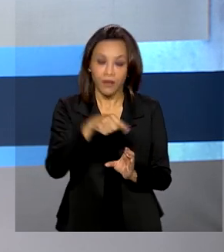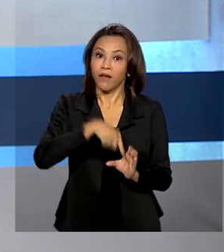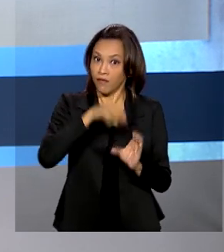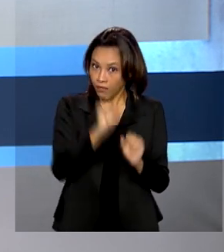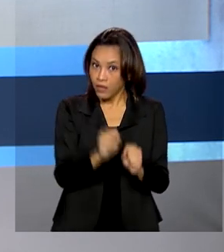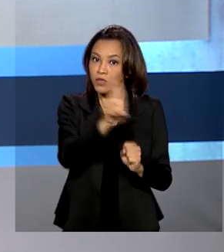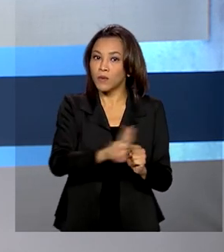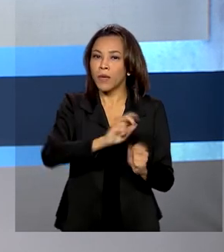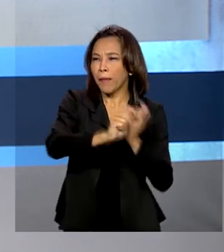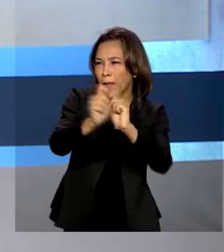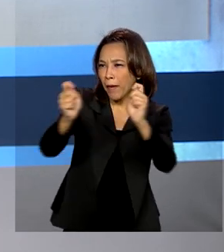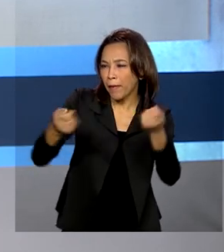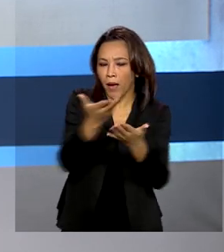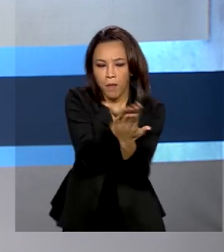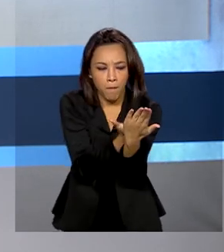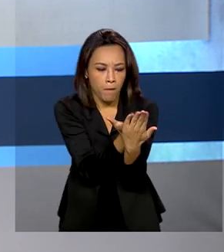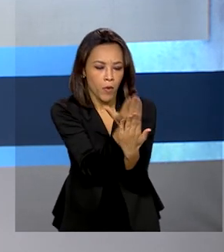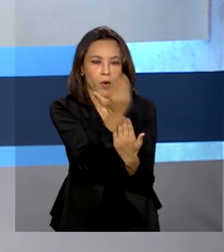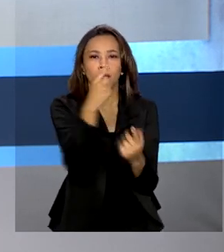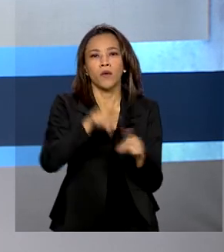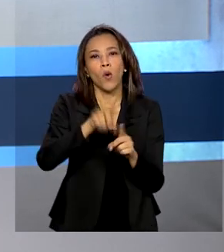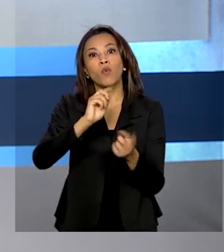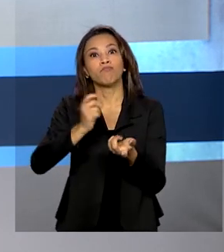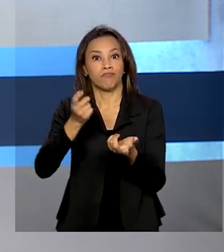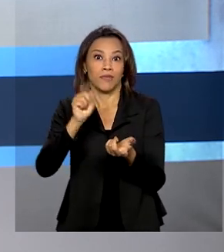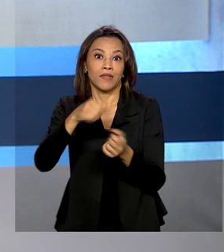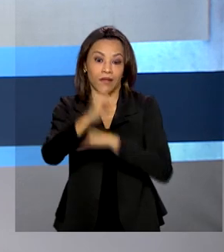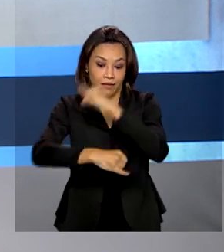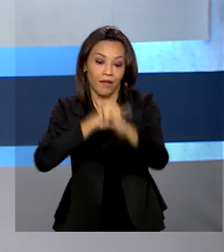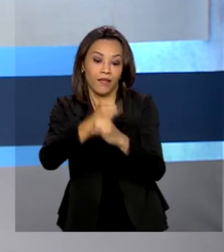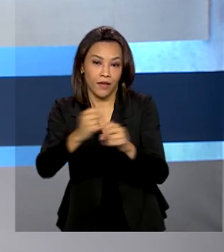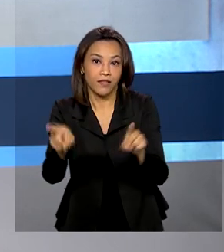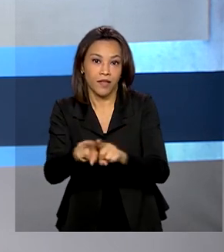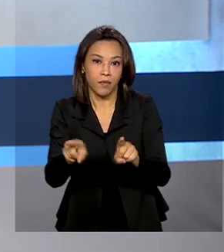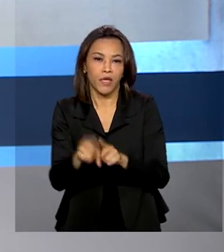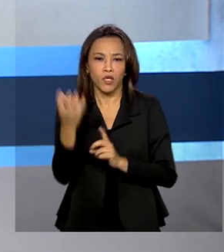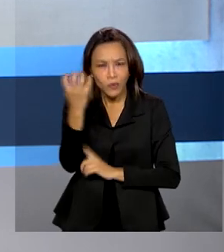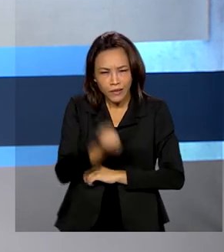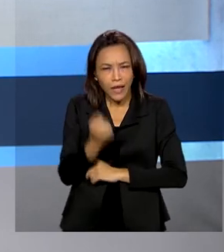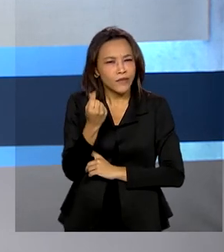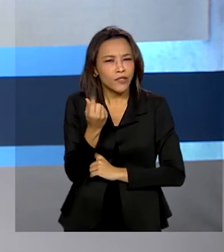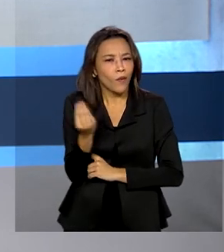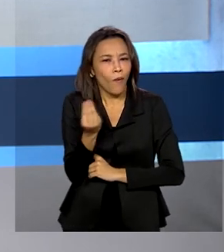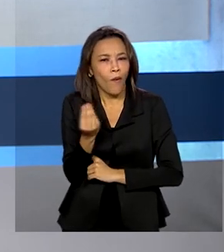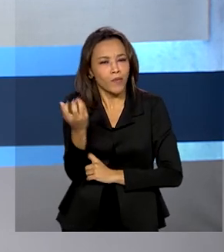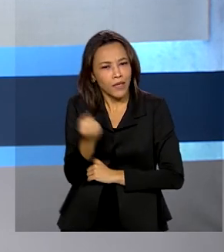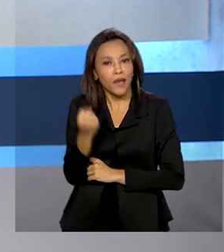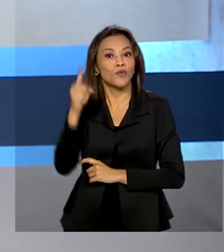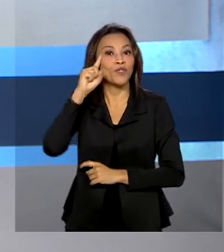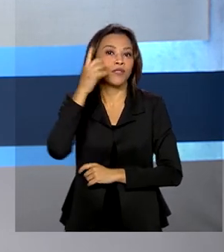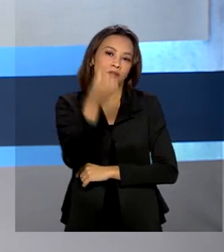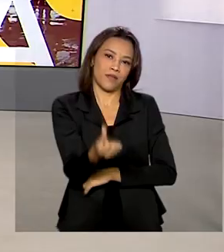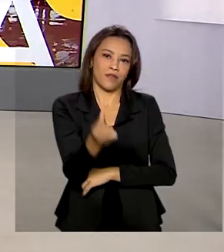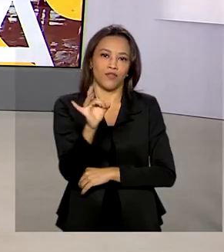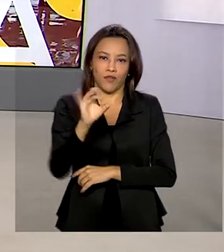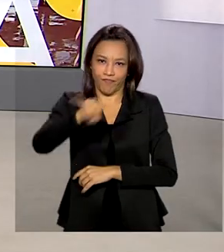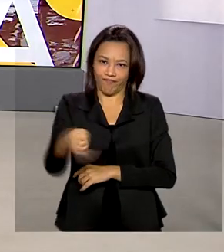usados para pagar boletos e contas na internet. E o saque em dinheiro vai estar liberado no dia 6 de janeiro.